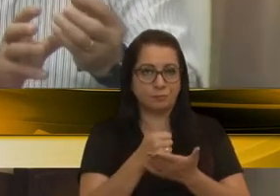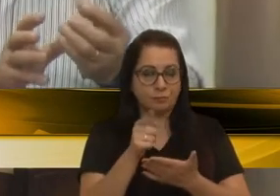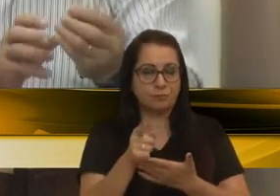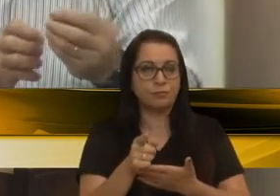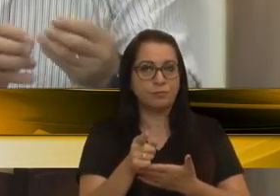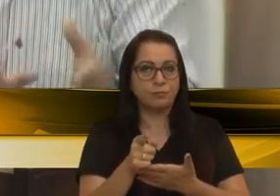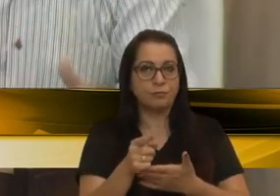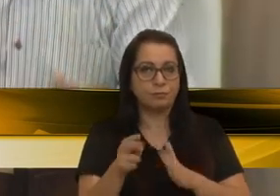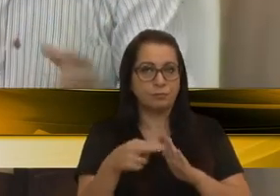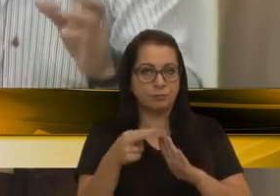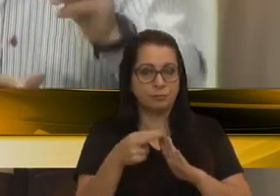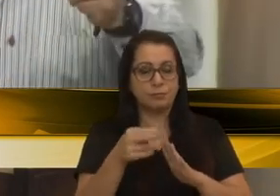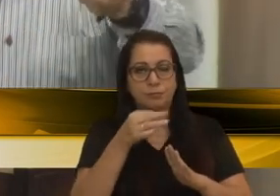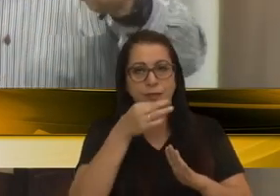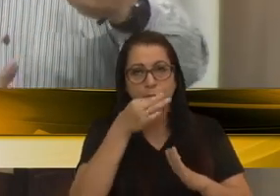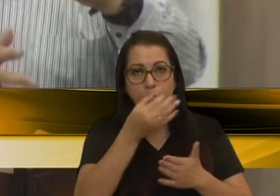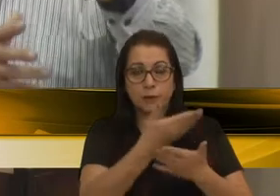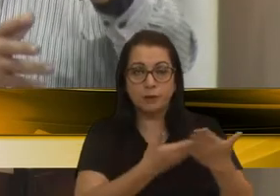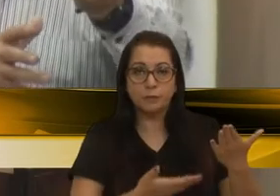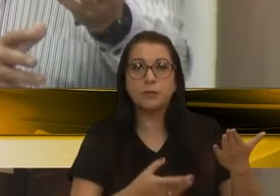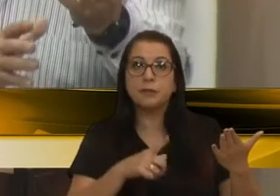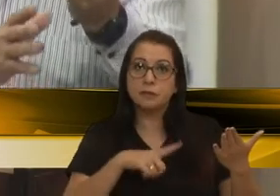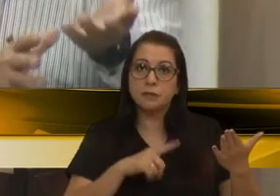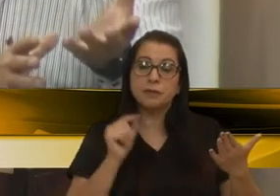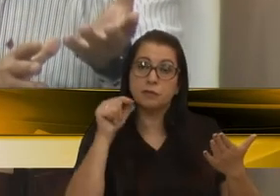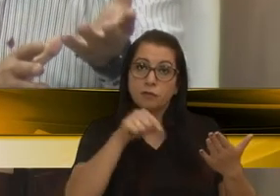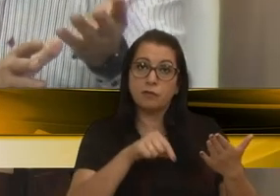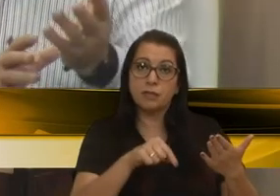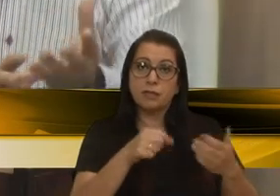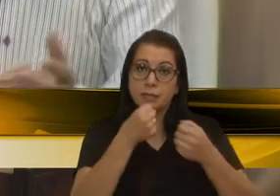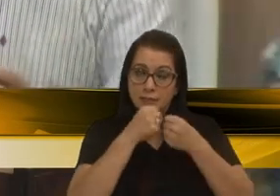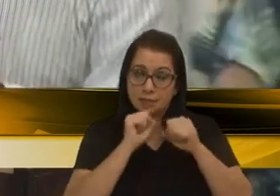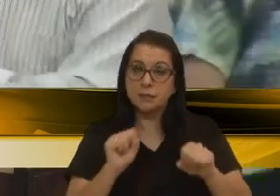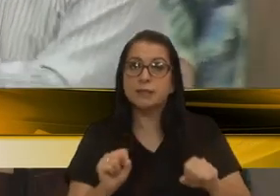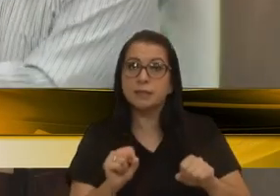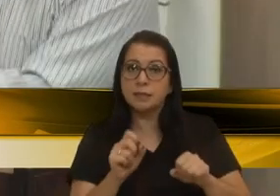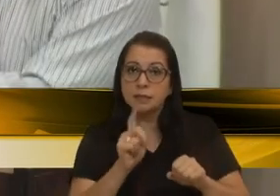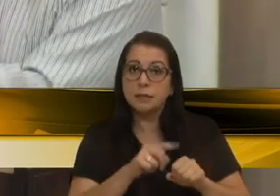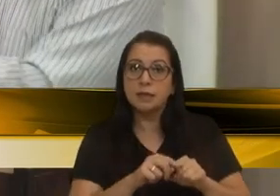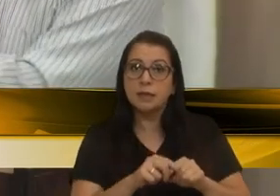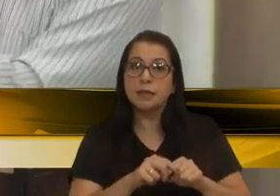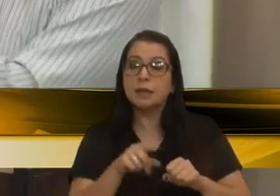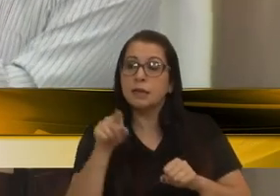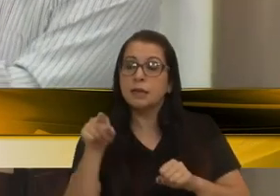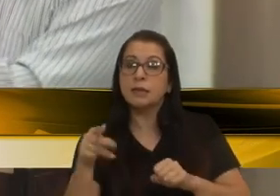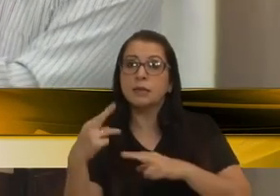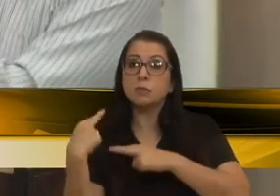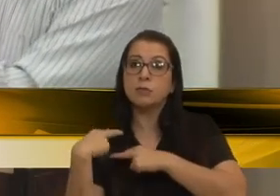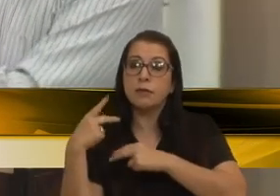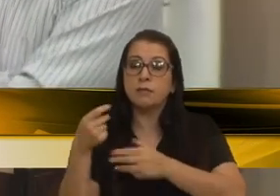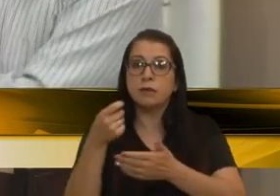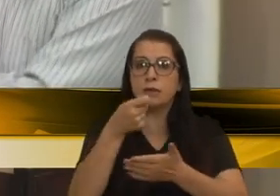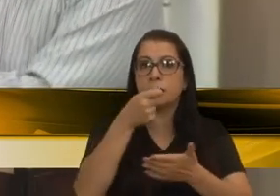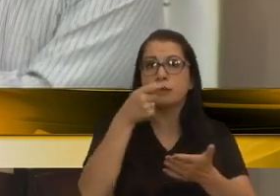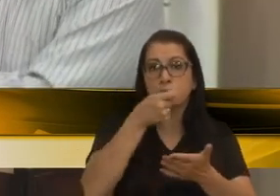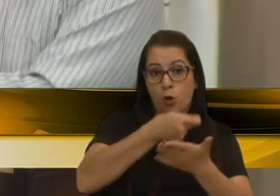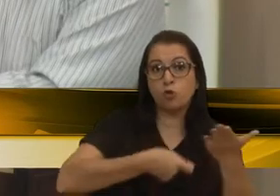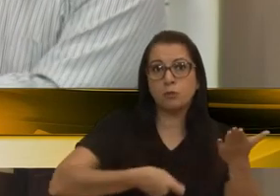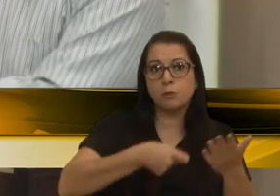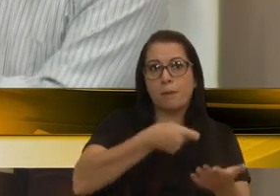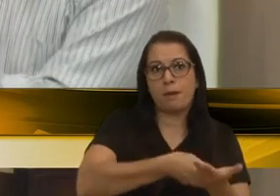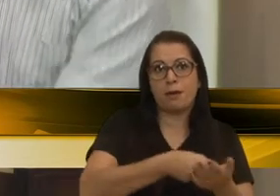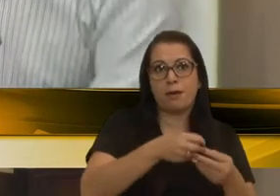parecer que tem que vir do CEPLAN, aí a Procuradoria autoriza o pagamento.